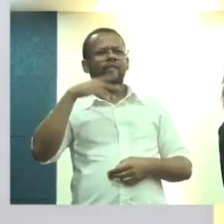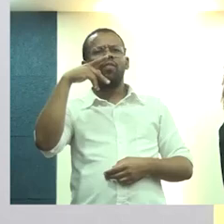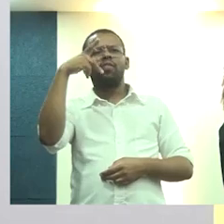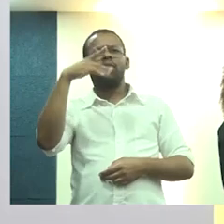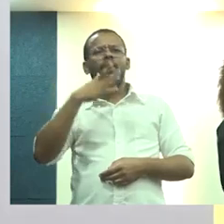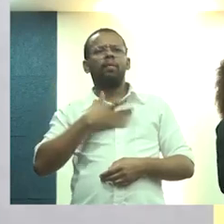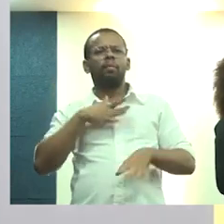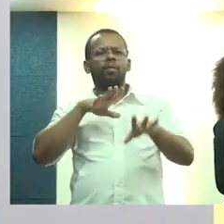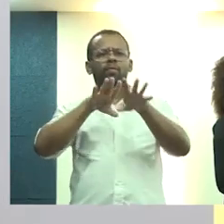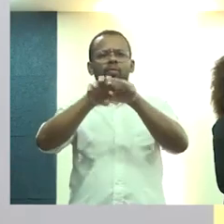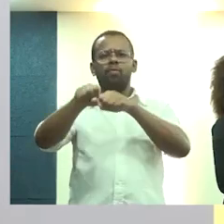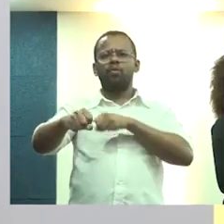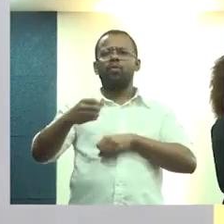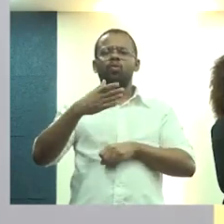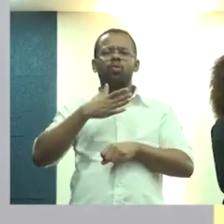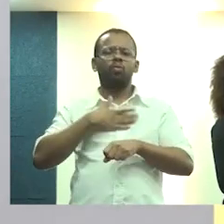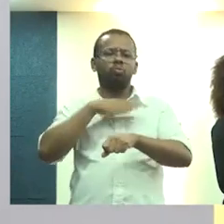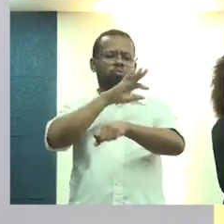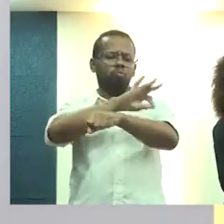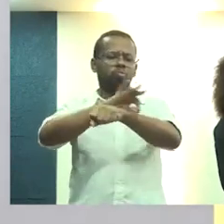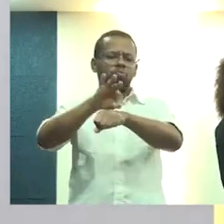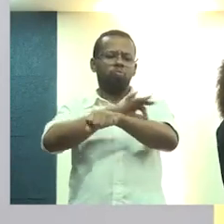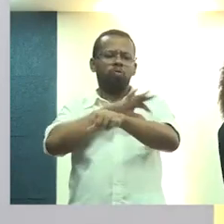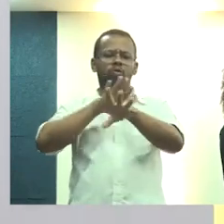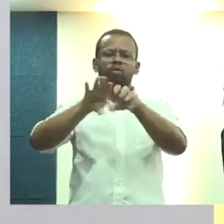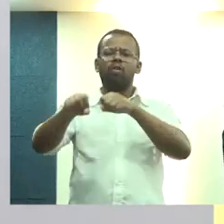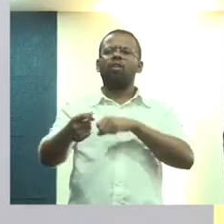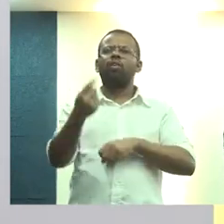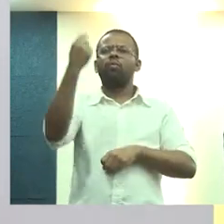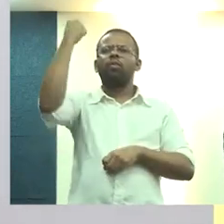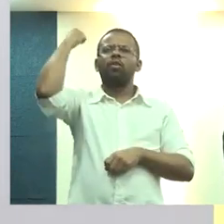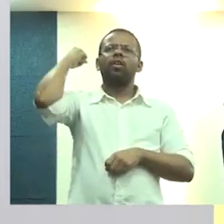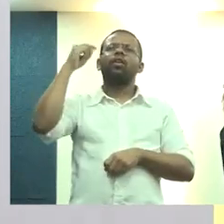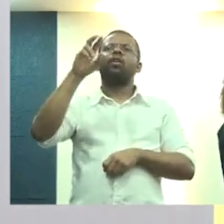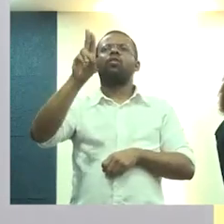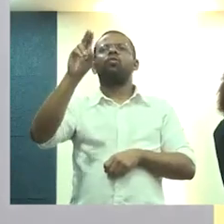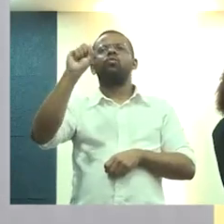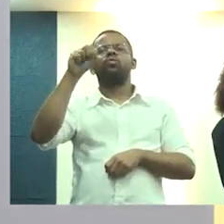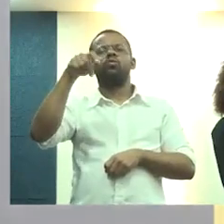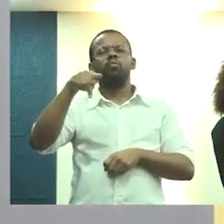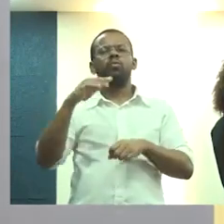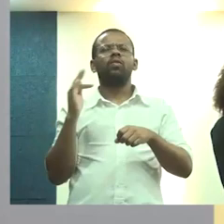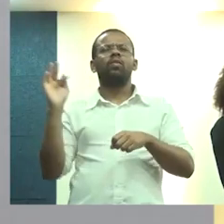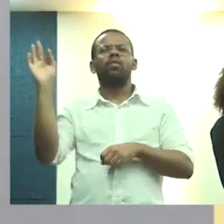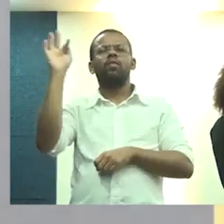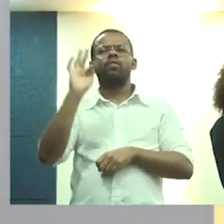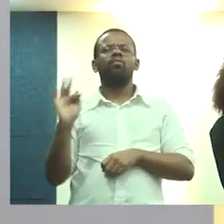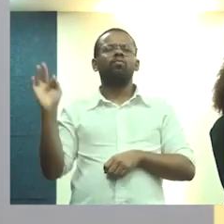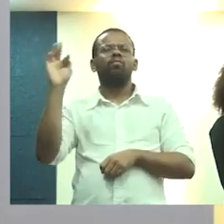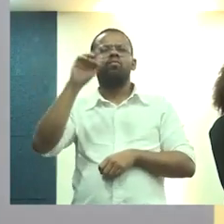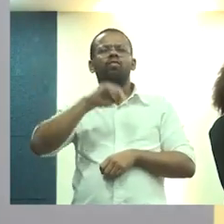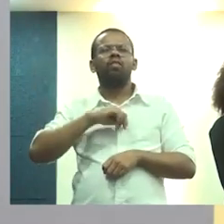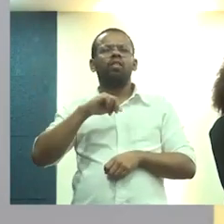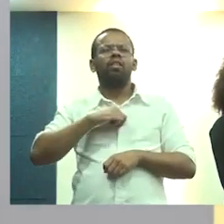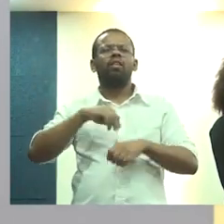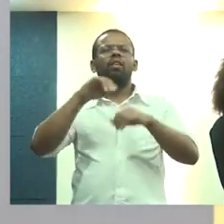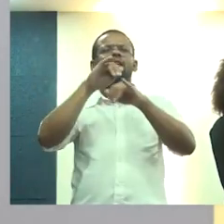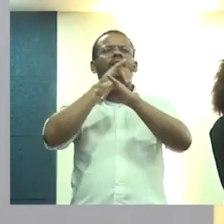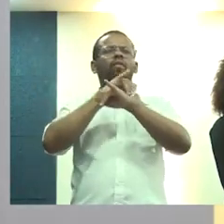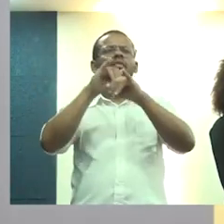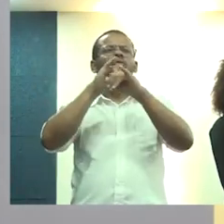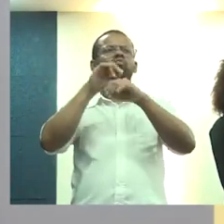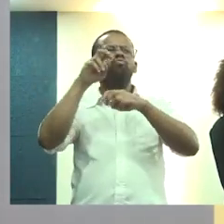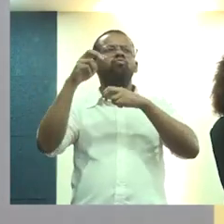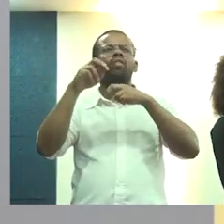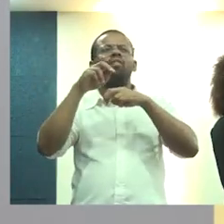pouquinho da minha formação como arquiteta. Eu lembro que na FAUSPA havia já vozes que traziam